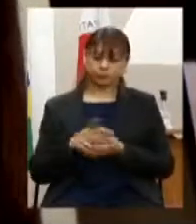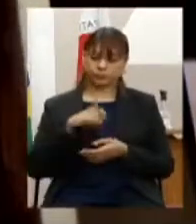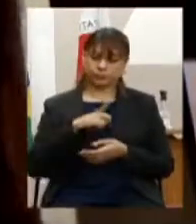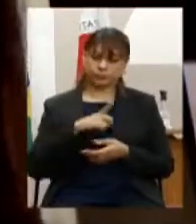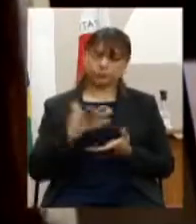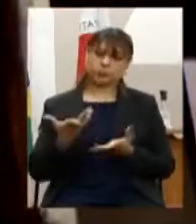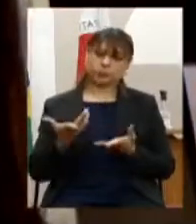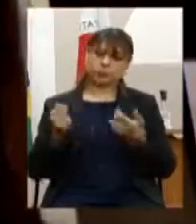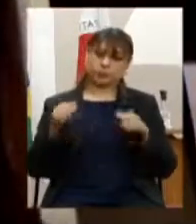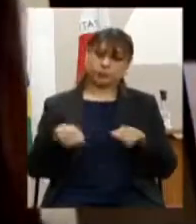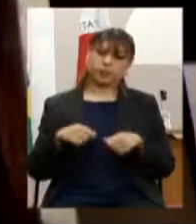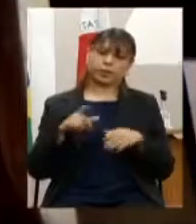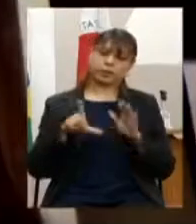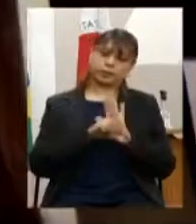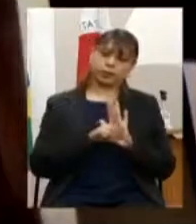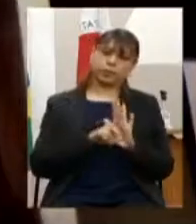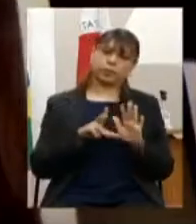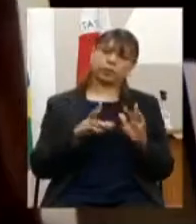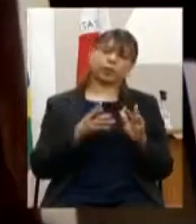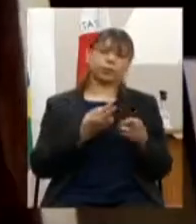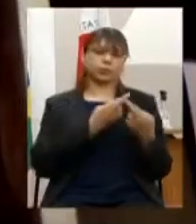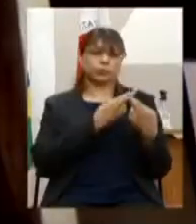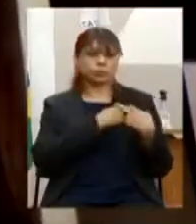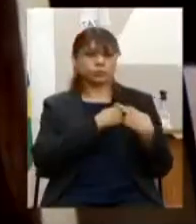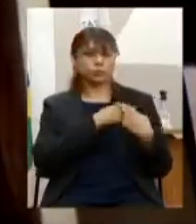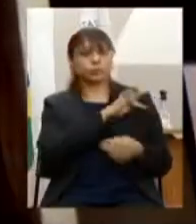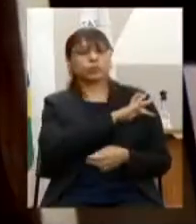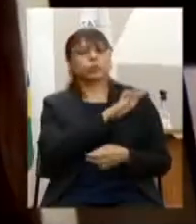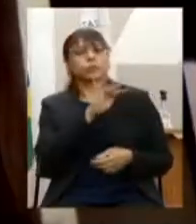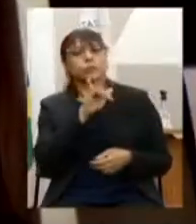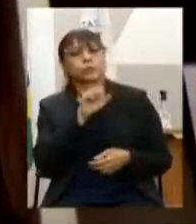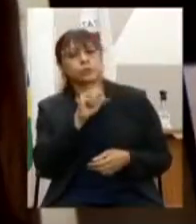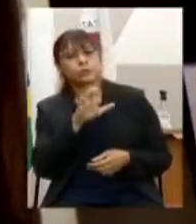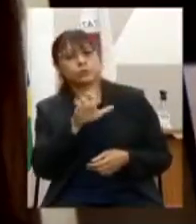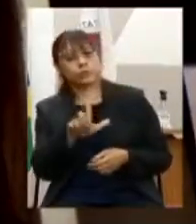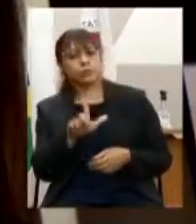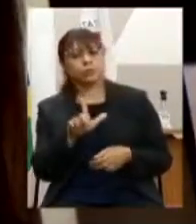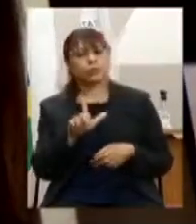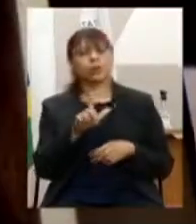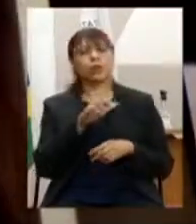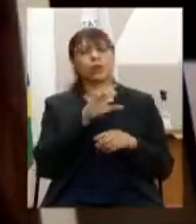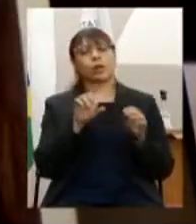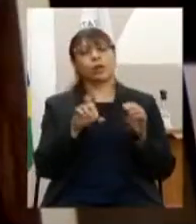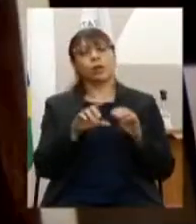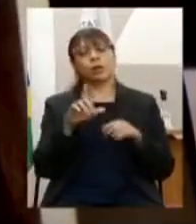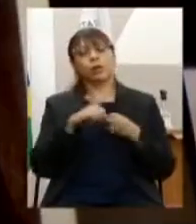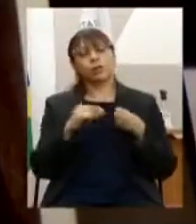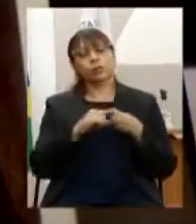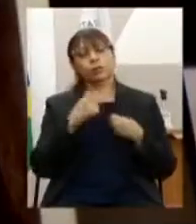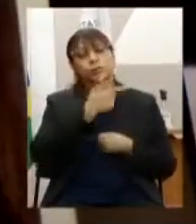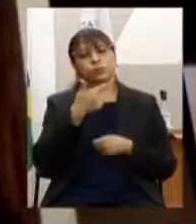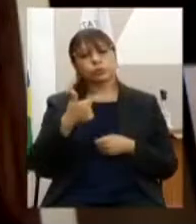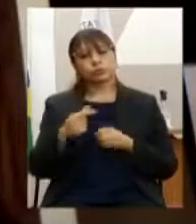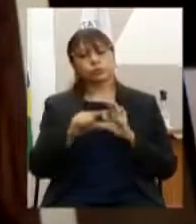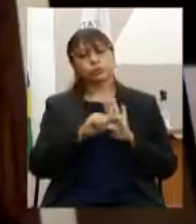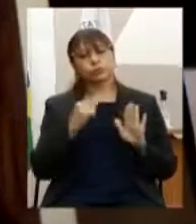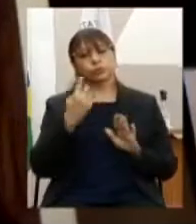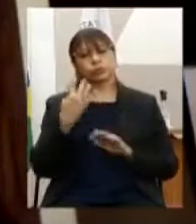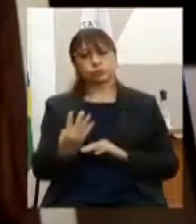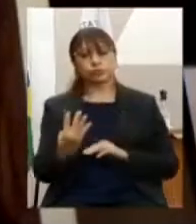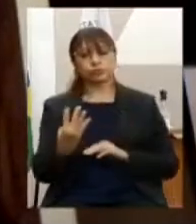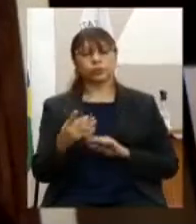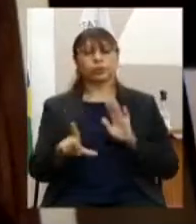na lei de responsabilidade fiscal nos termos do artigo 22 inciso 4 da lei